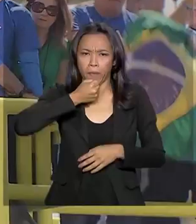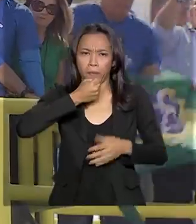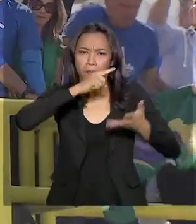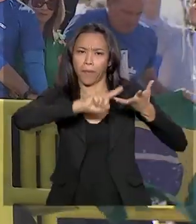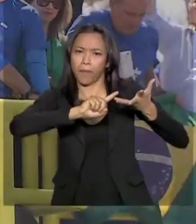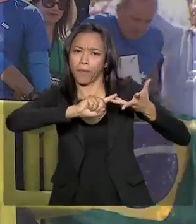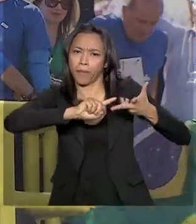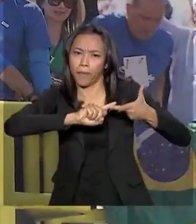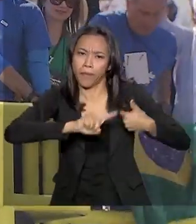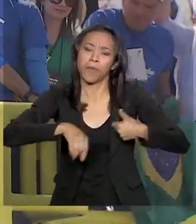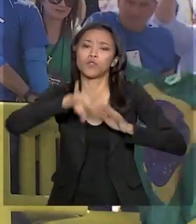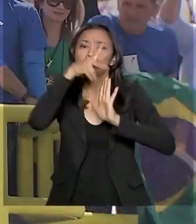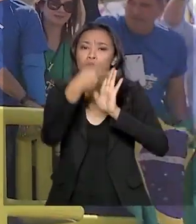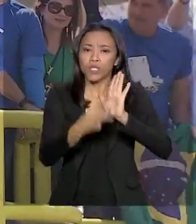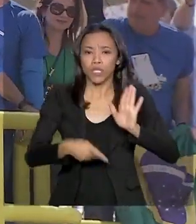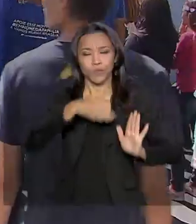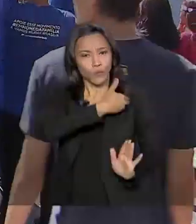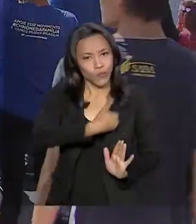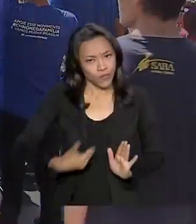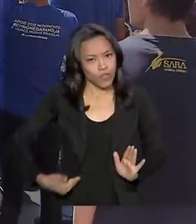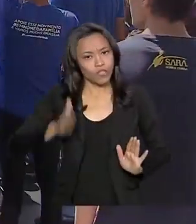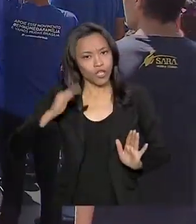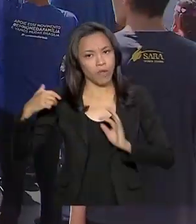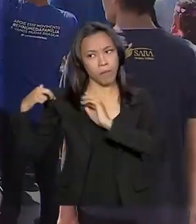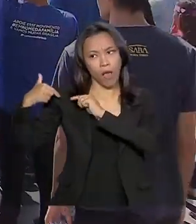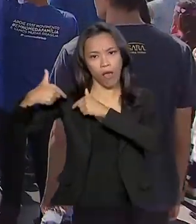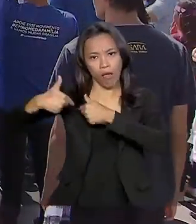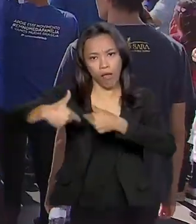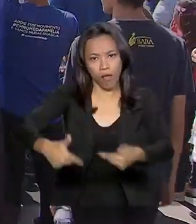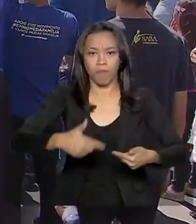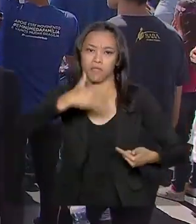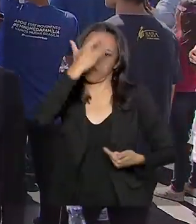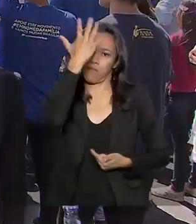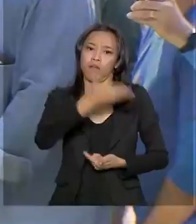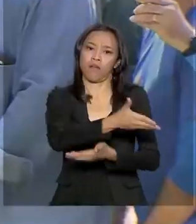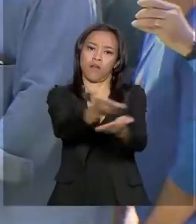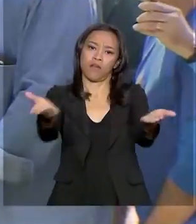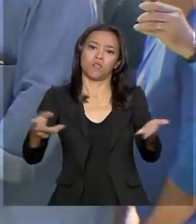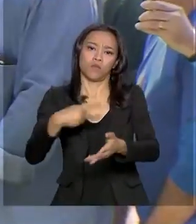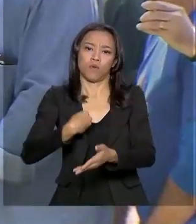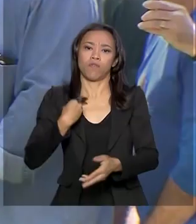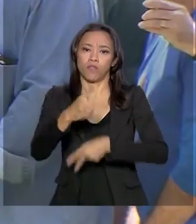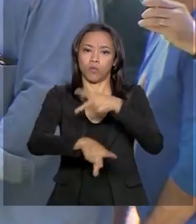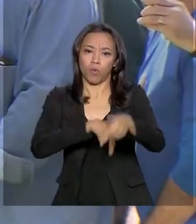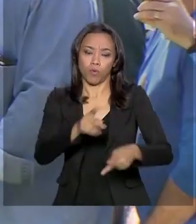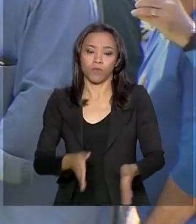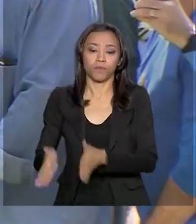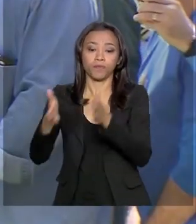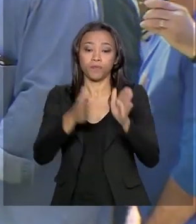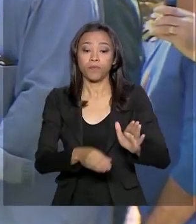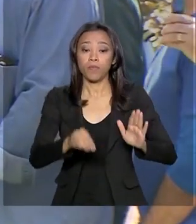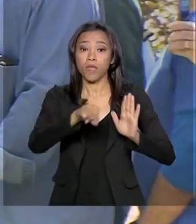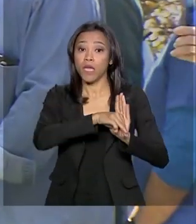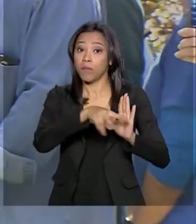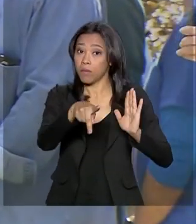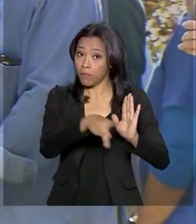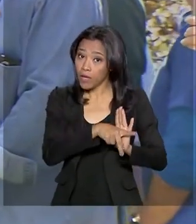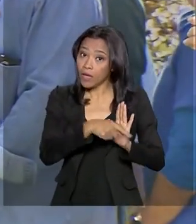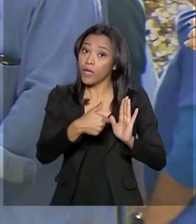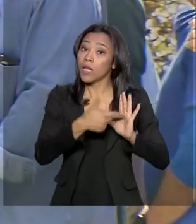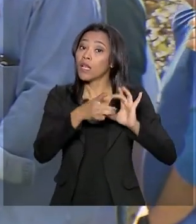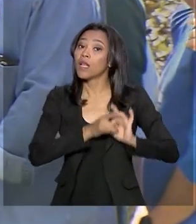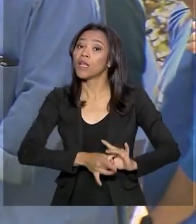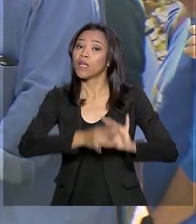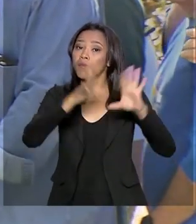projetos que o governo vem executando para facilitar a vida do brasileiro. Na MP da Liberdade Econômica,